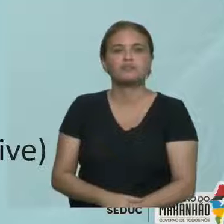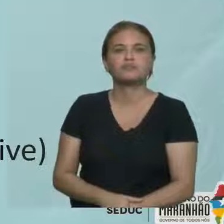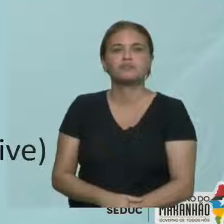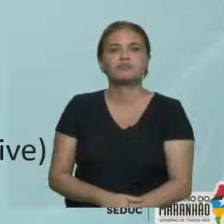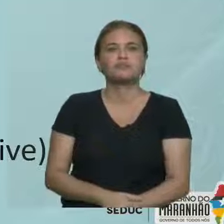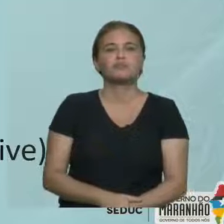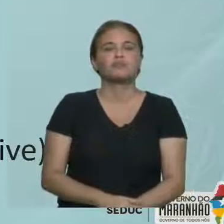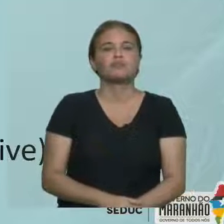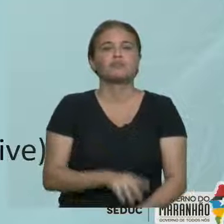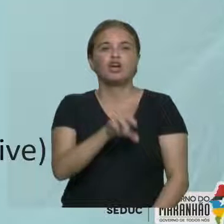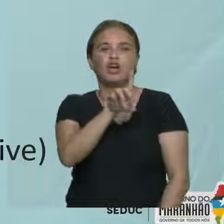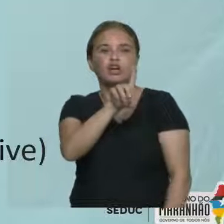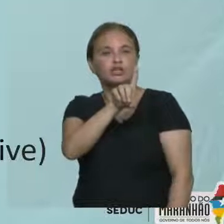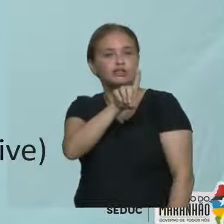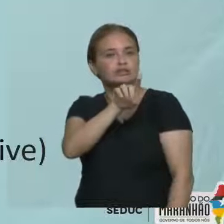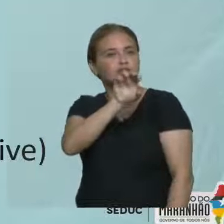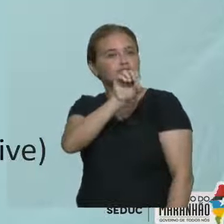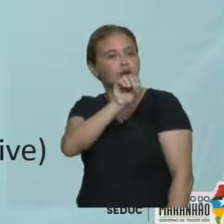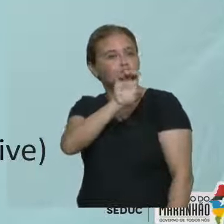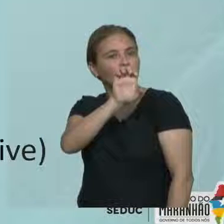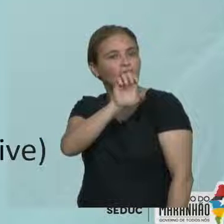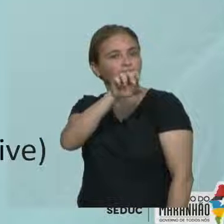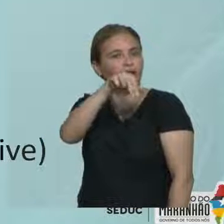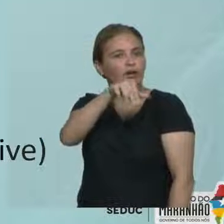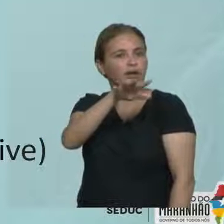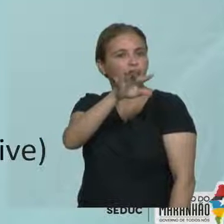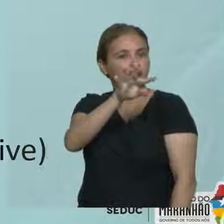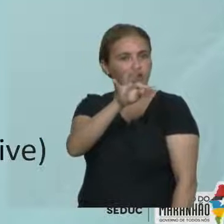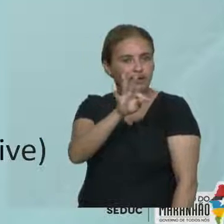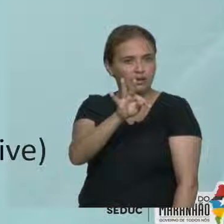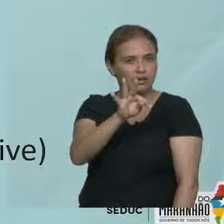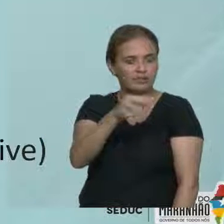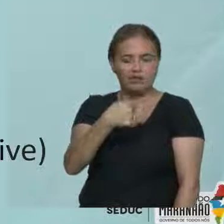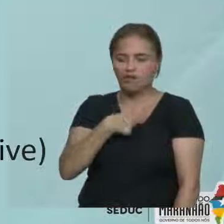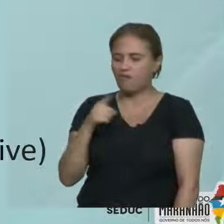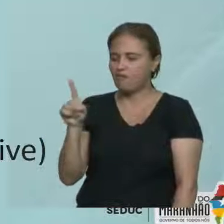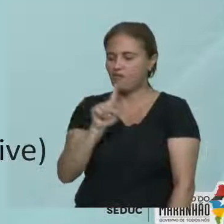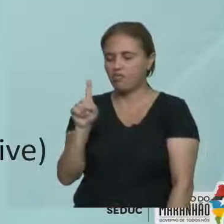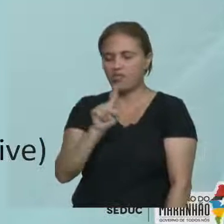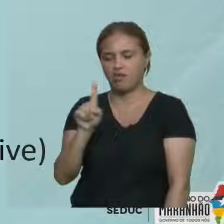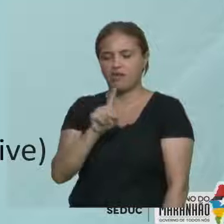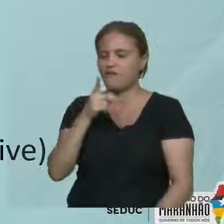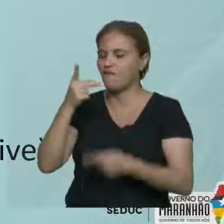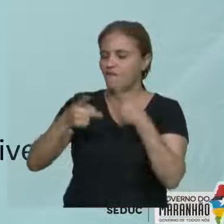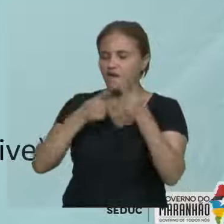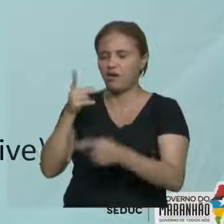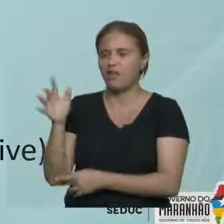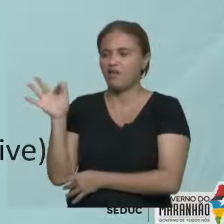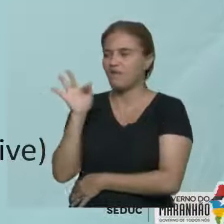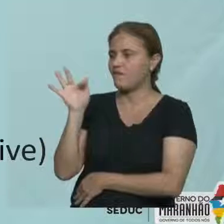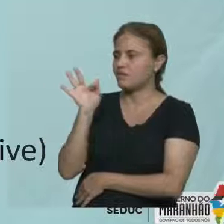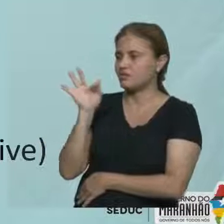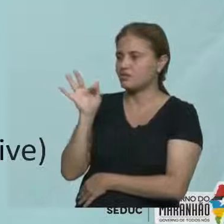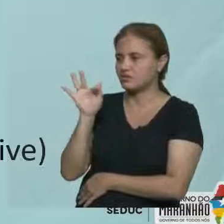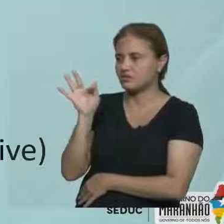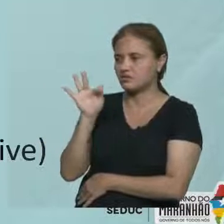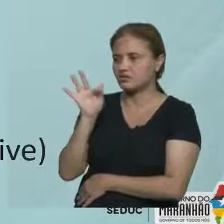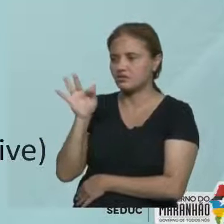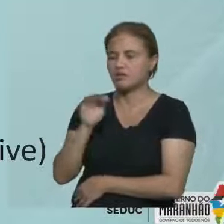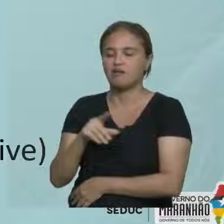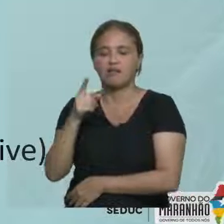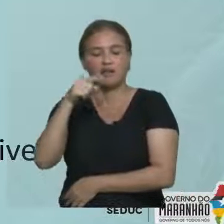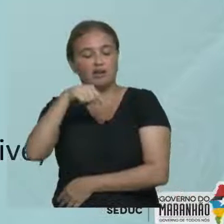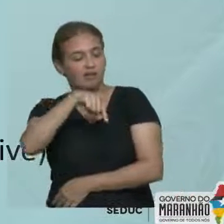French. Então, você colocou no negativo, eu não falo francês. Number eight. She doesn't go to the beach on moneys.